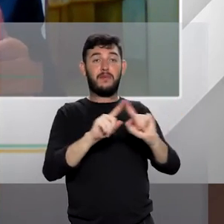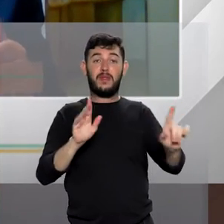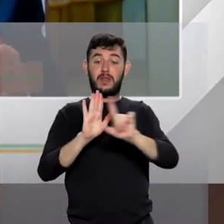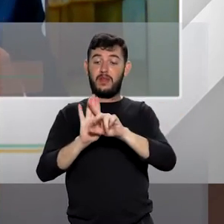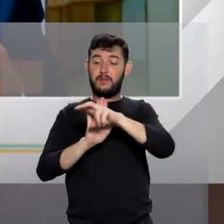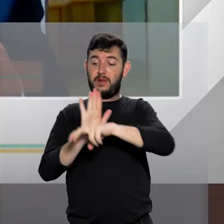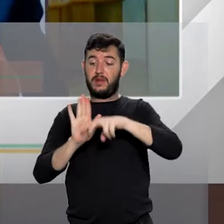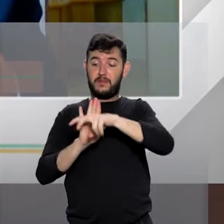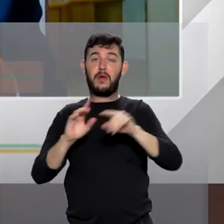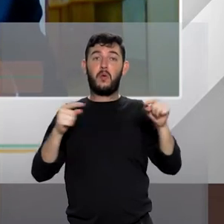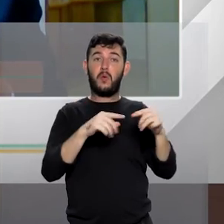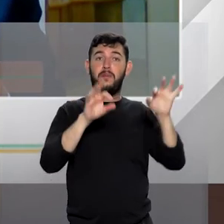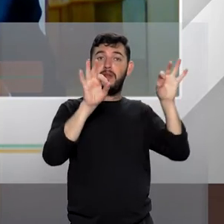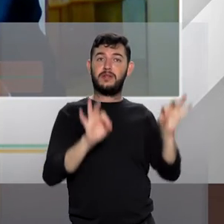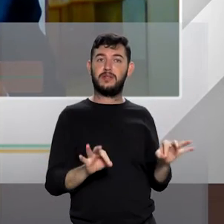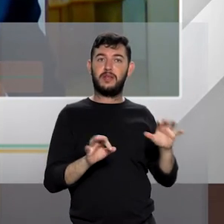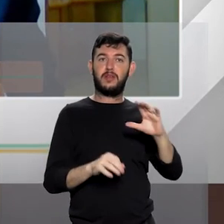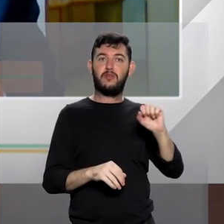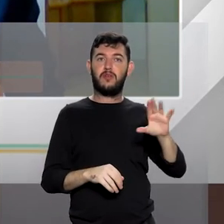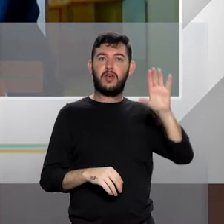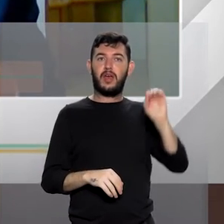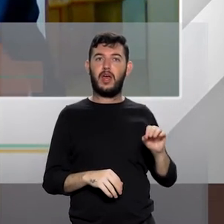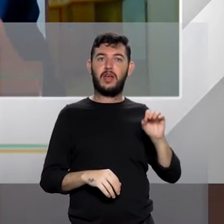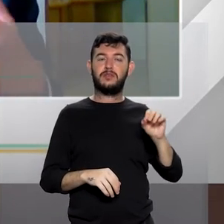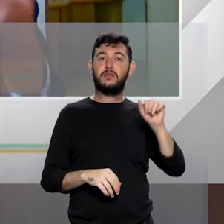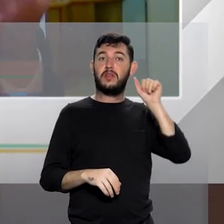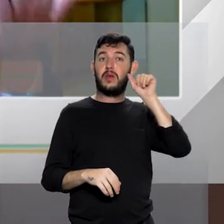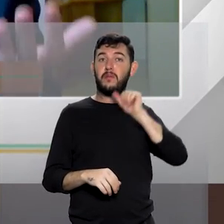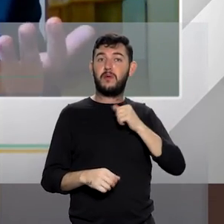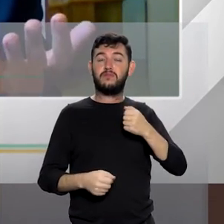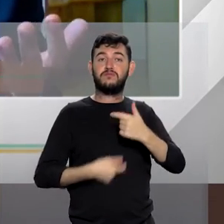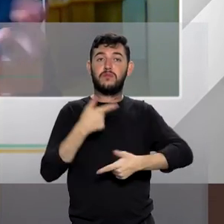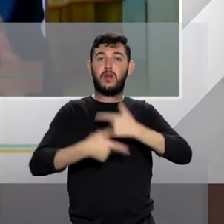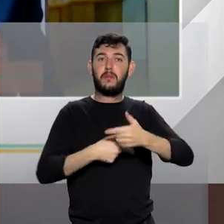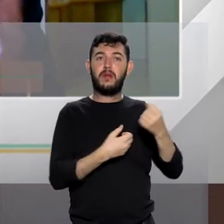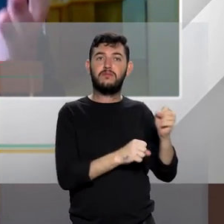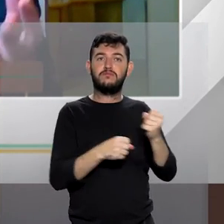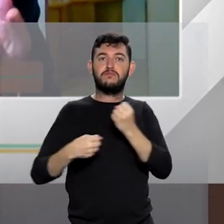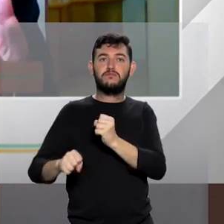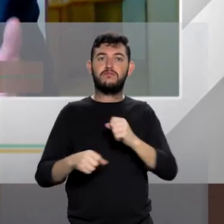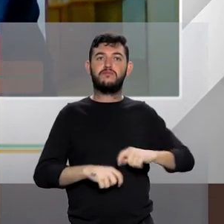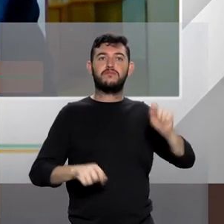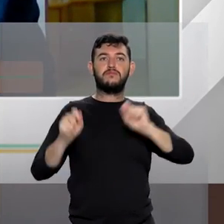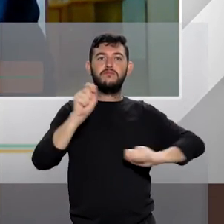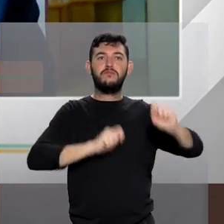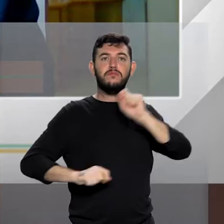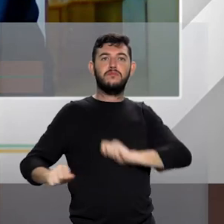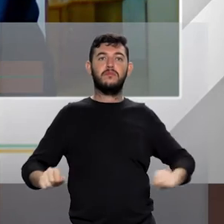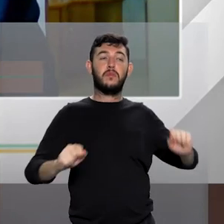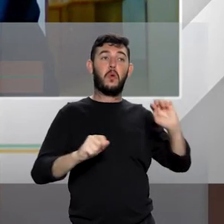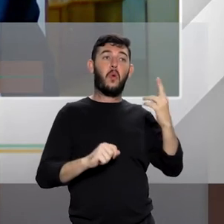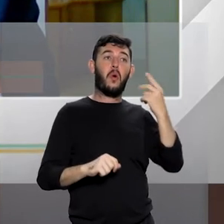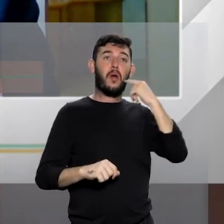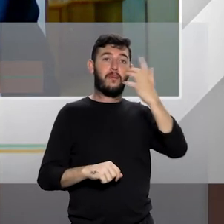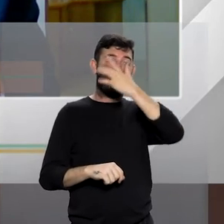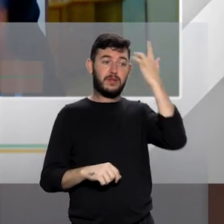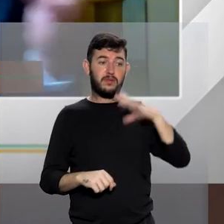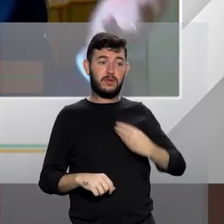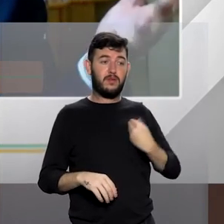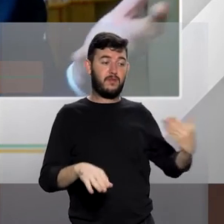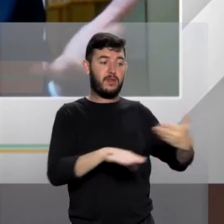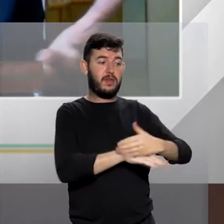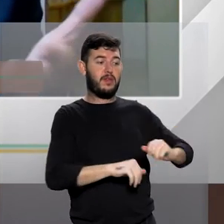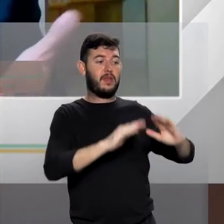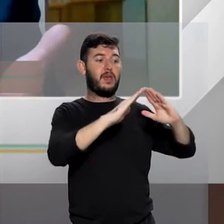deve ser aplicada. Seria o caso, por exemplo, da empregada doméstica ou de uma pessoa que é hospedada durante um período de tempo na casa de uma mulher, em razão